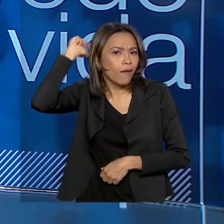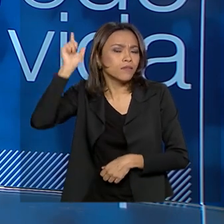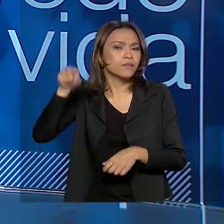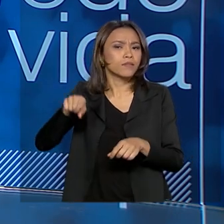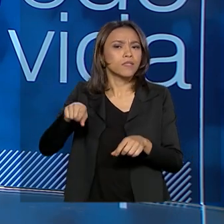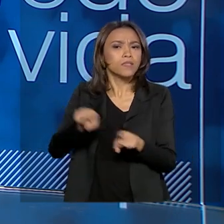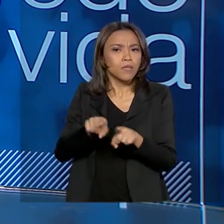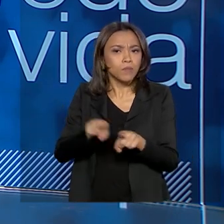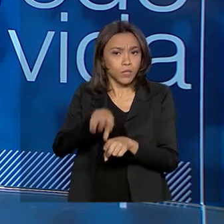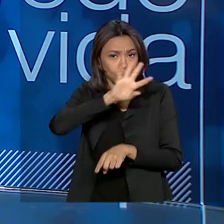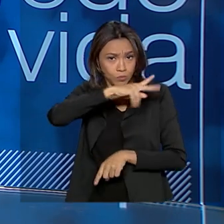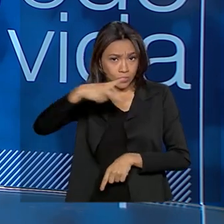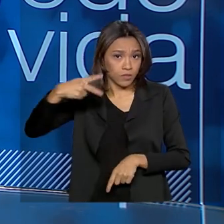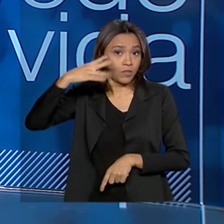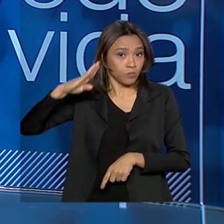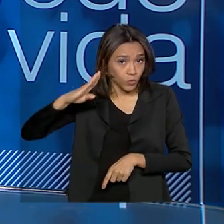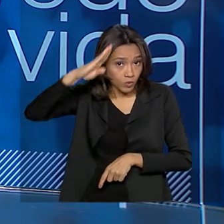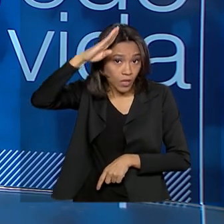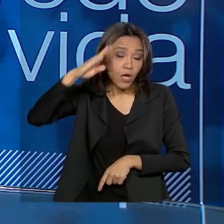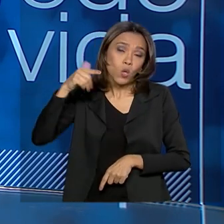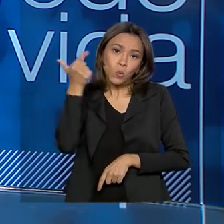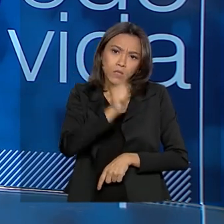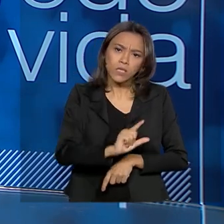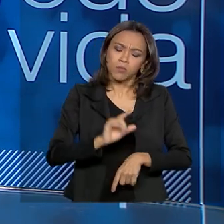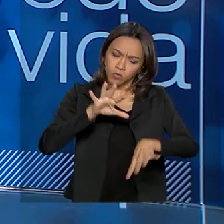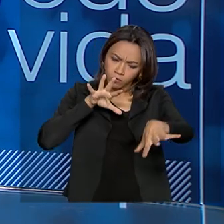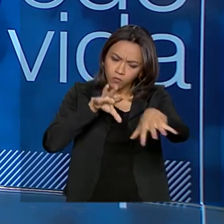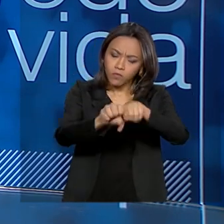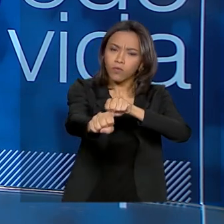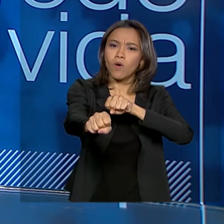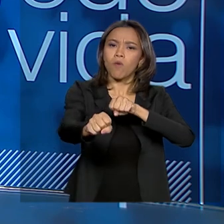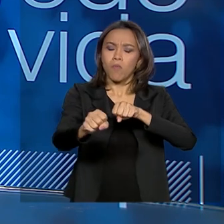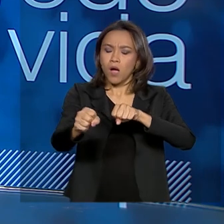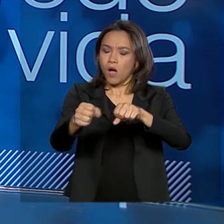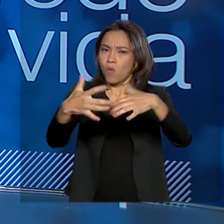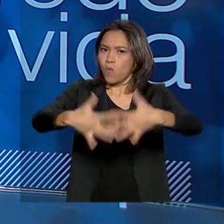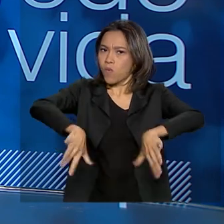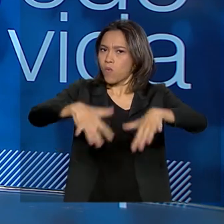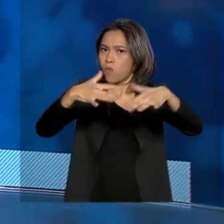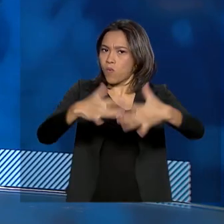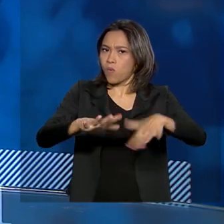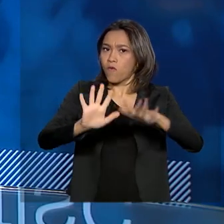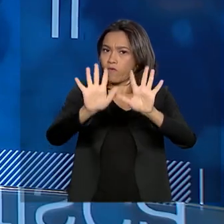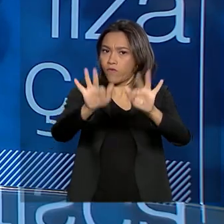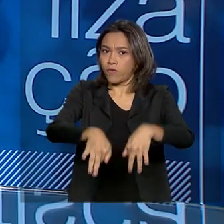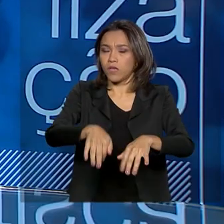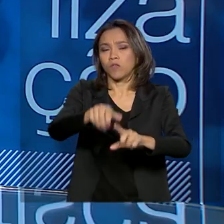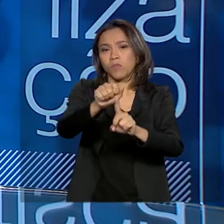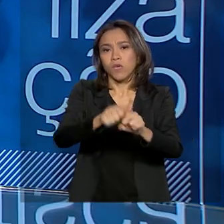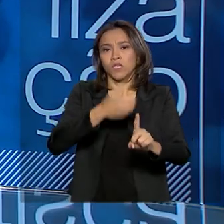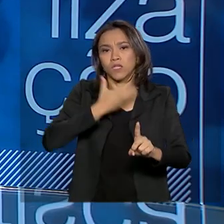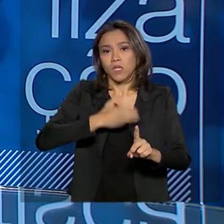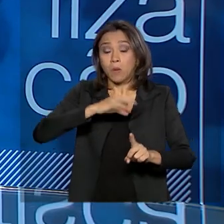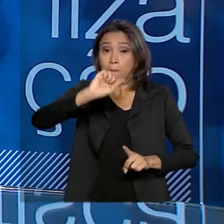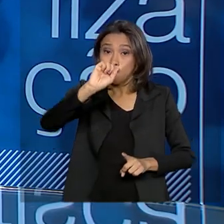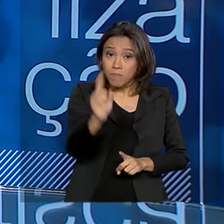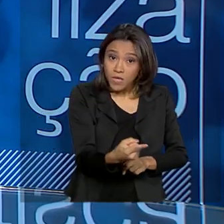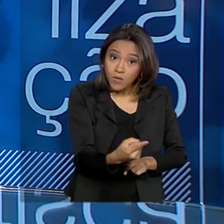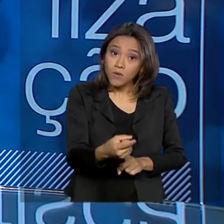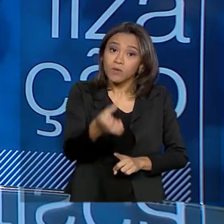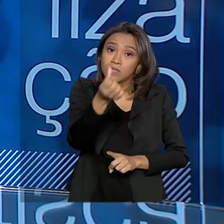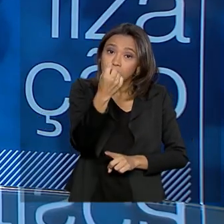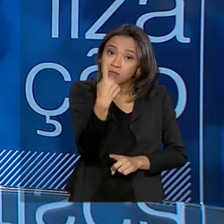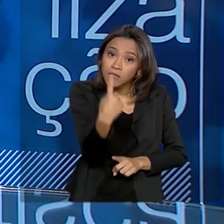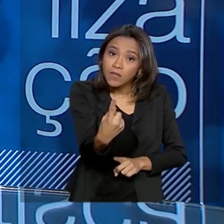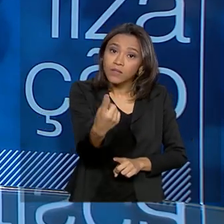conseguimos fazer o maior curso de formação, finalizamos em dezembro, foram 1.165 policiais,